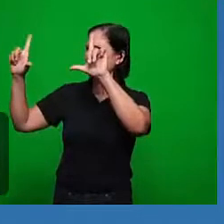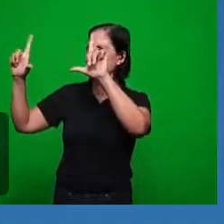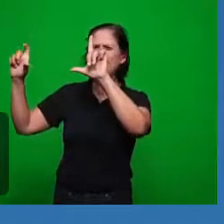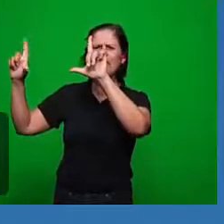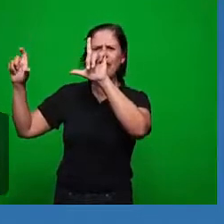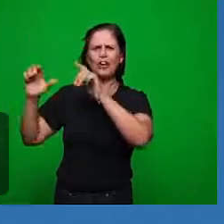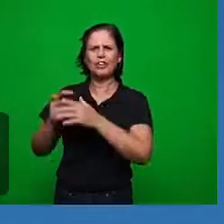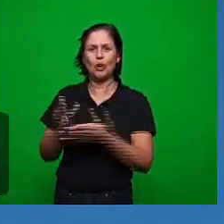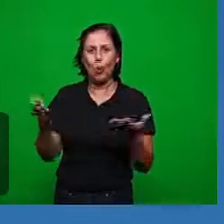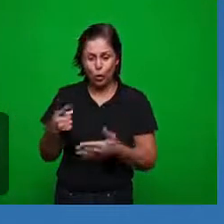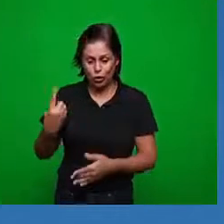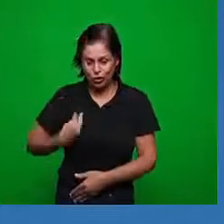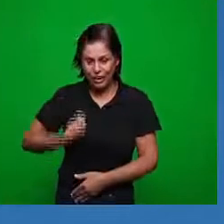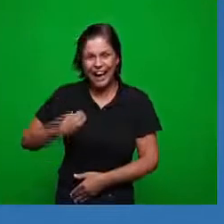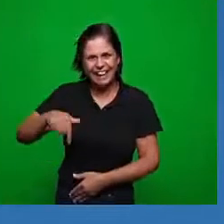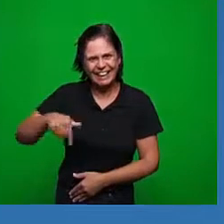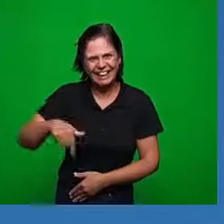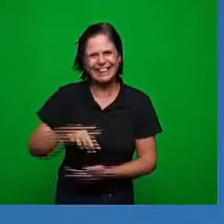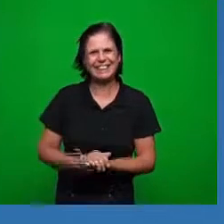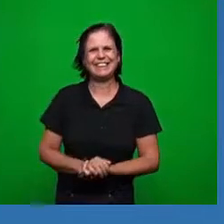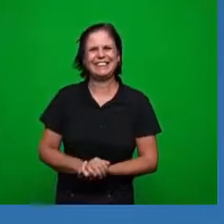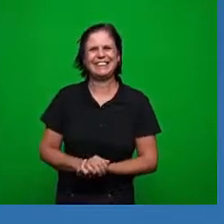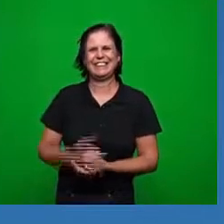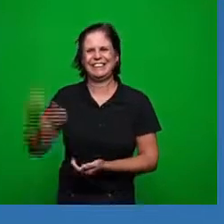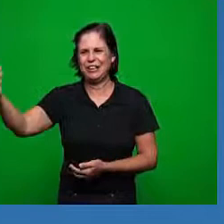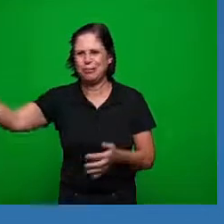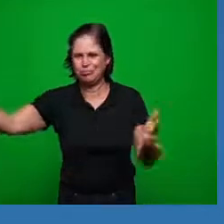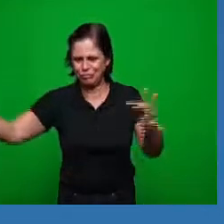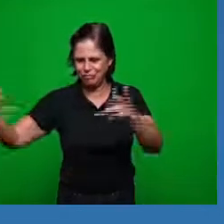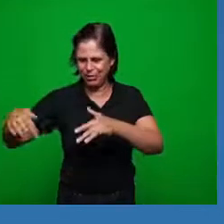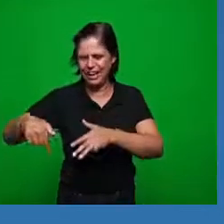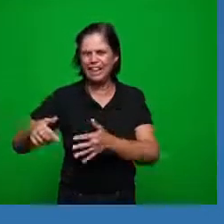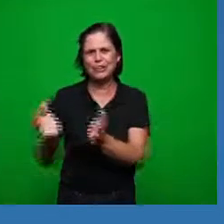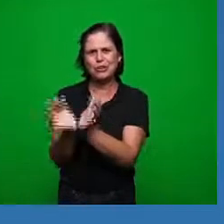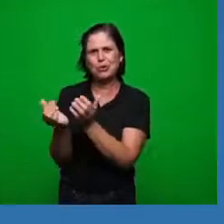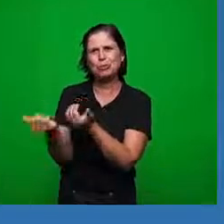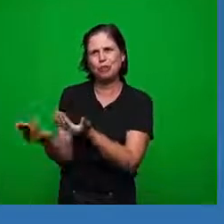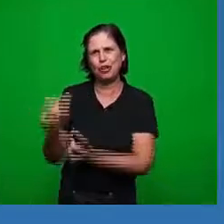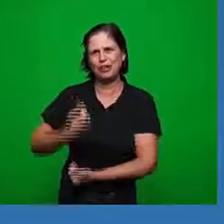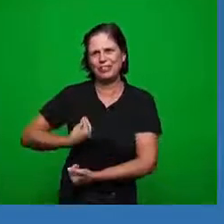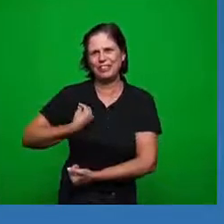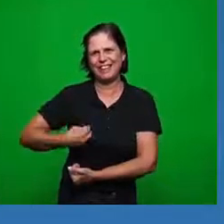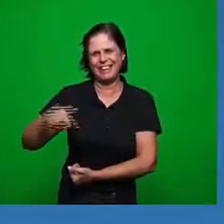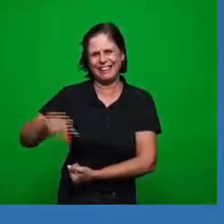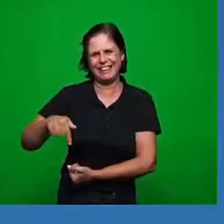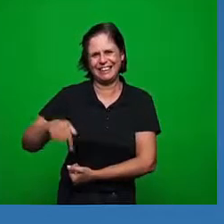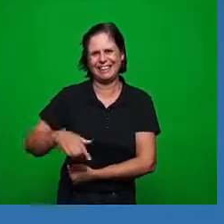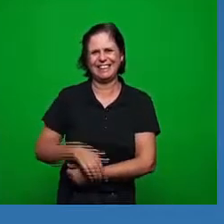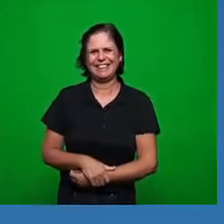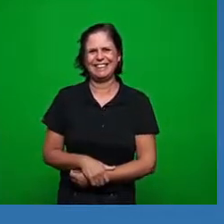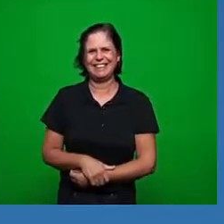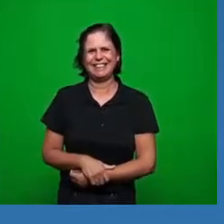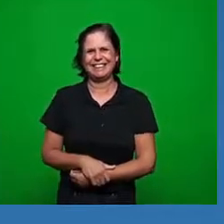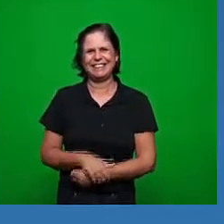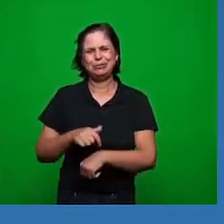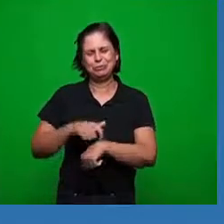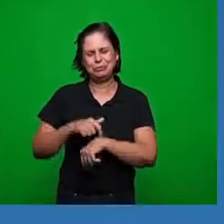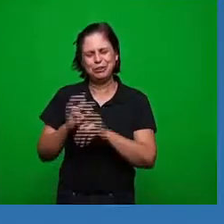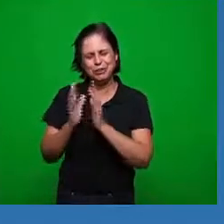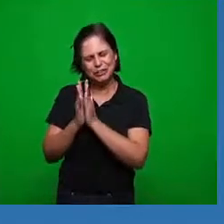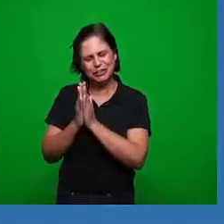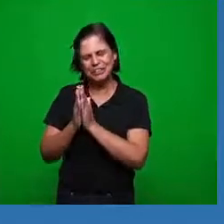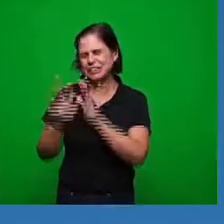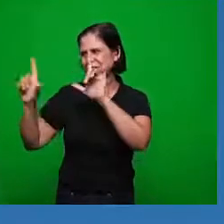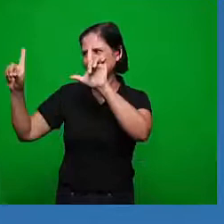EBD via satélite eles vieram está aqui os jovens nossos jovens estão aqui um momento de oração para